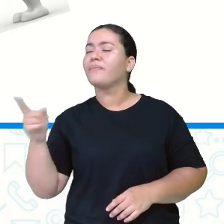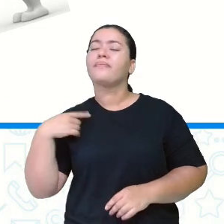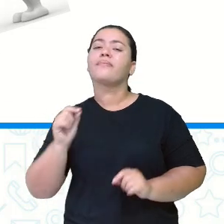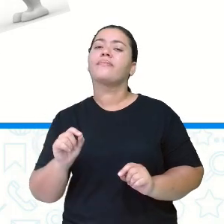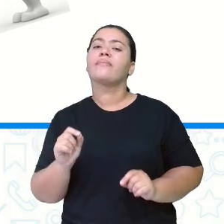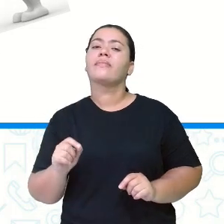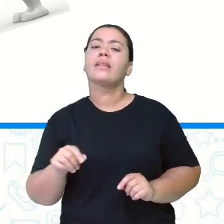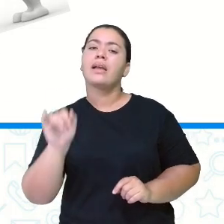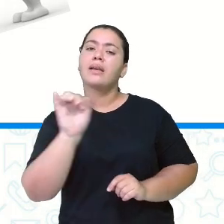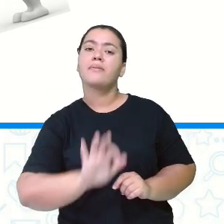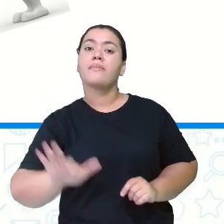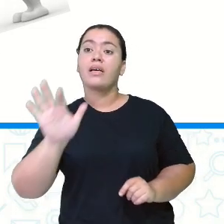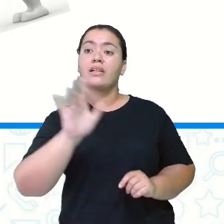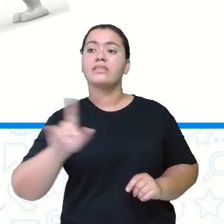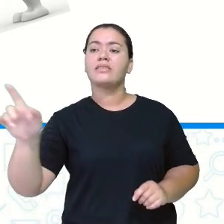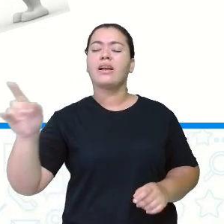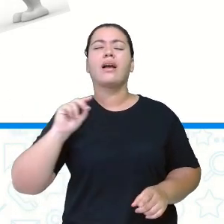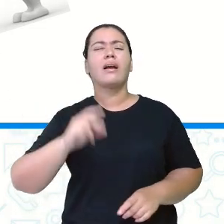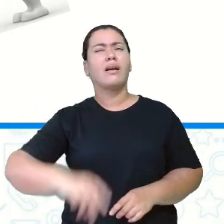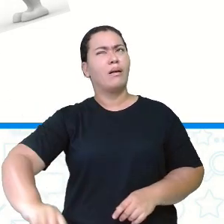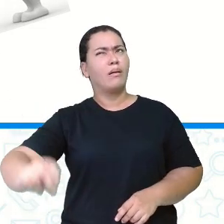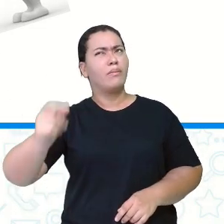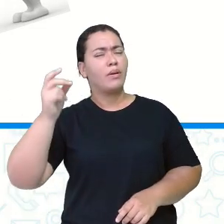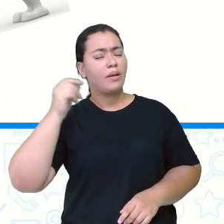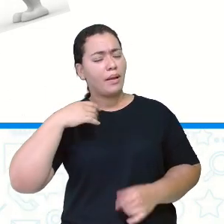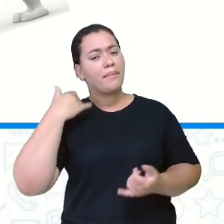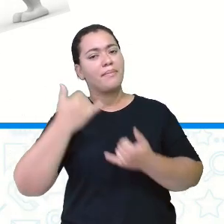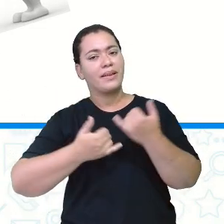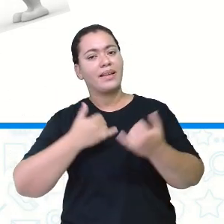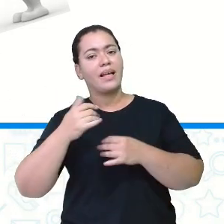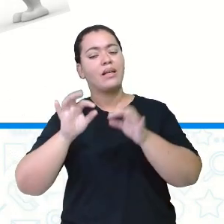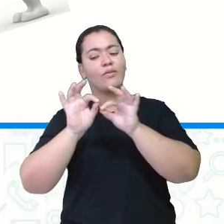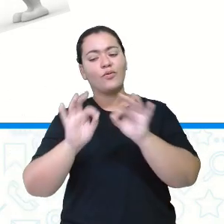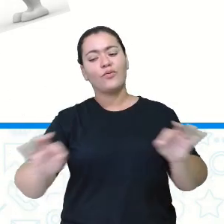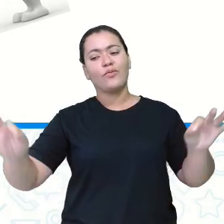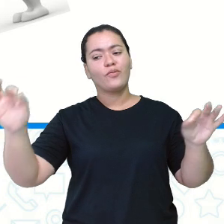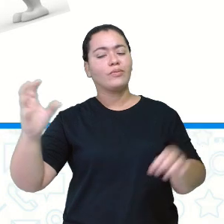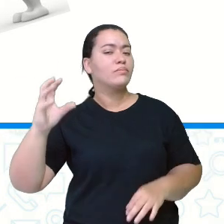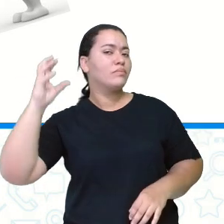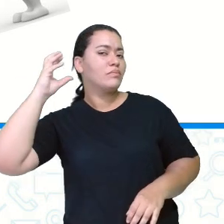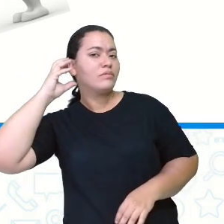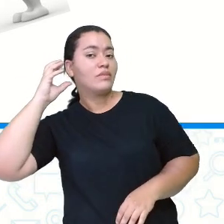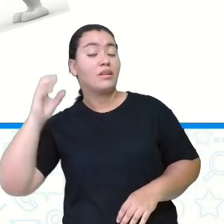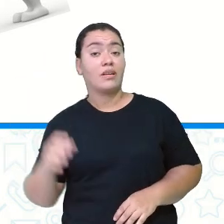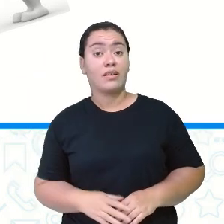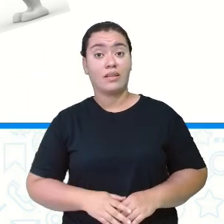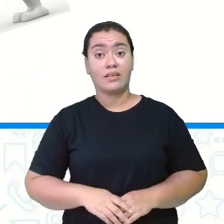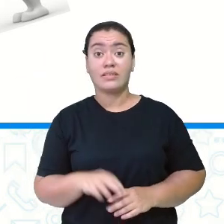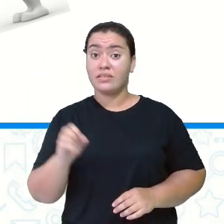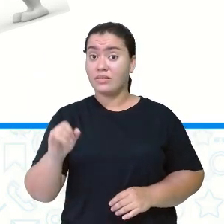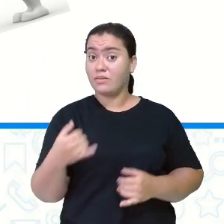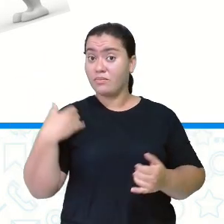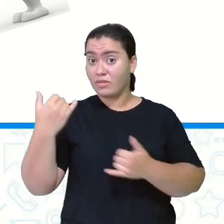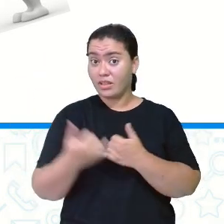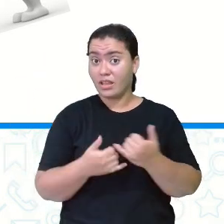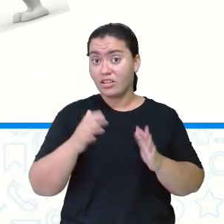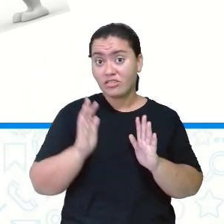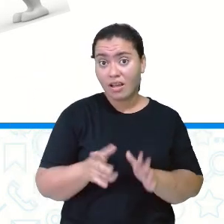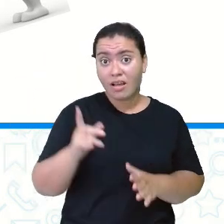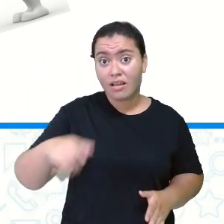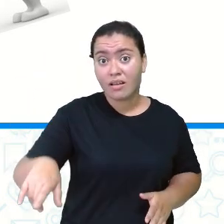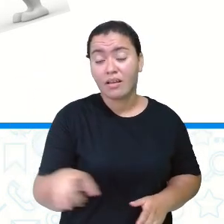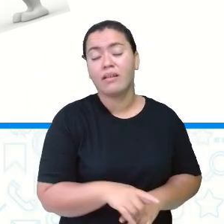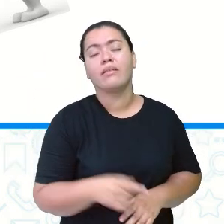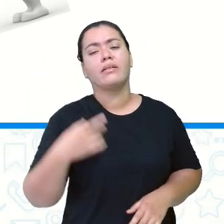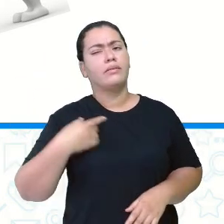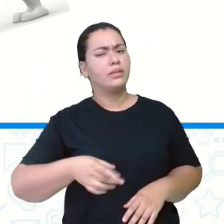comunicando através de uma brincadeira muito utilizada, não é? Será que vocês já brincaram disso? Eu brincava bastante quando